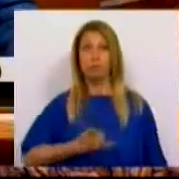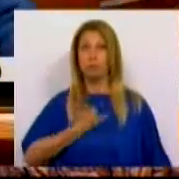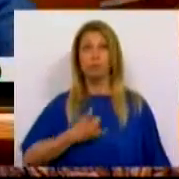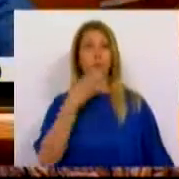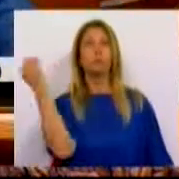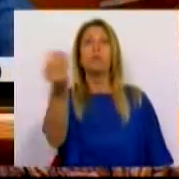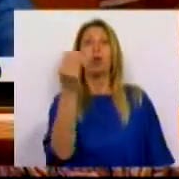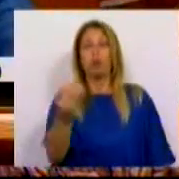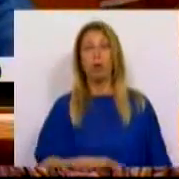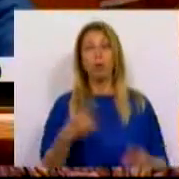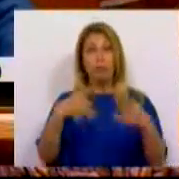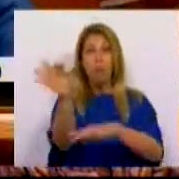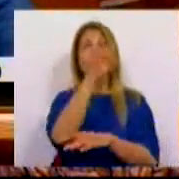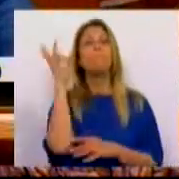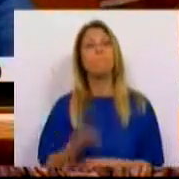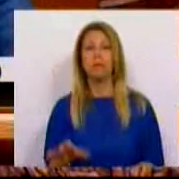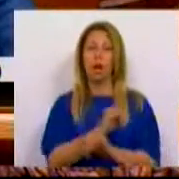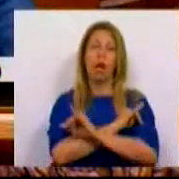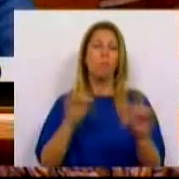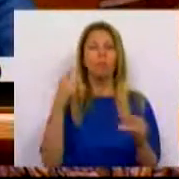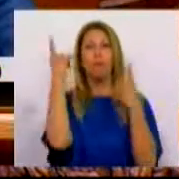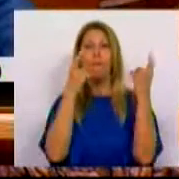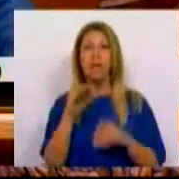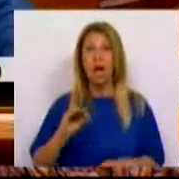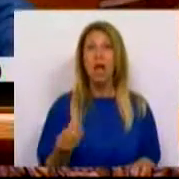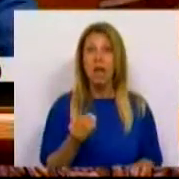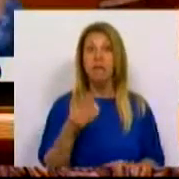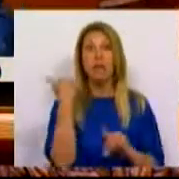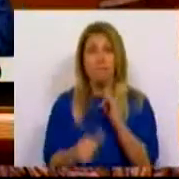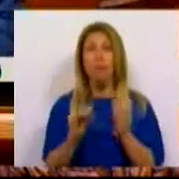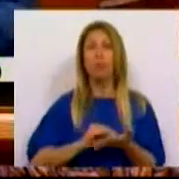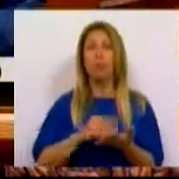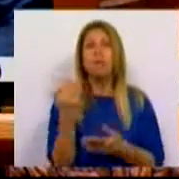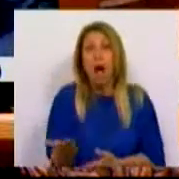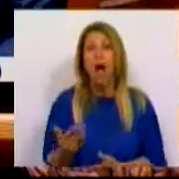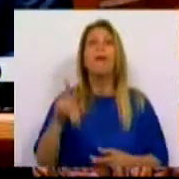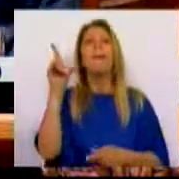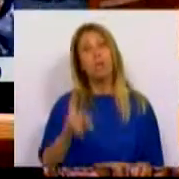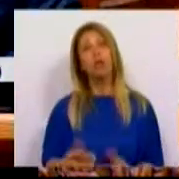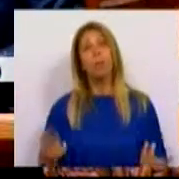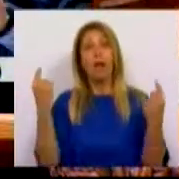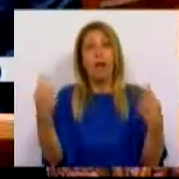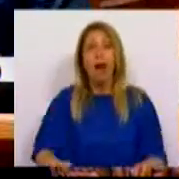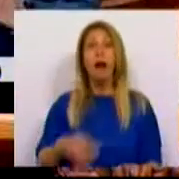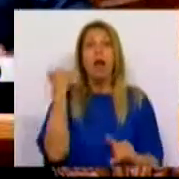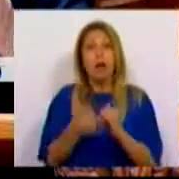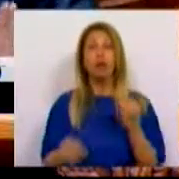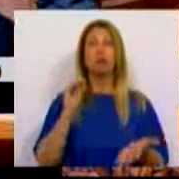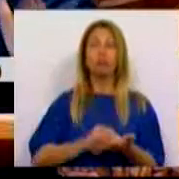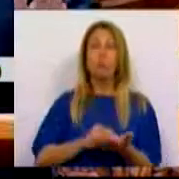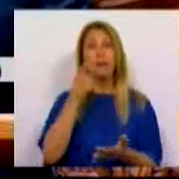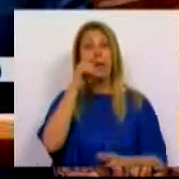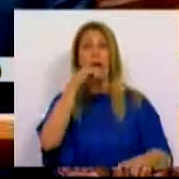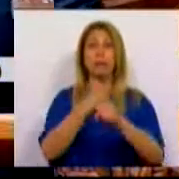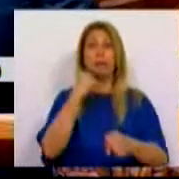os mais jovens, em que temos uma percentagem impensável de crianças em risco de pobreza, como temos mesmo, particularmente, risco de pobreza entre